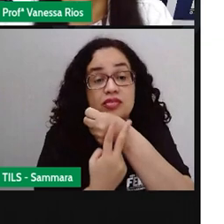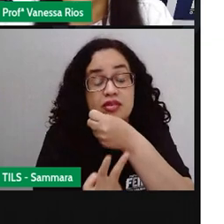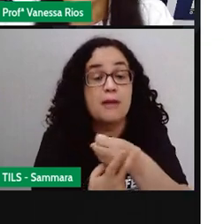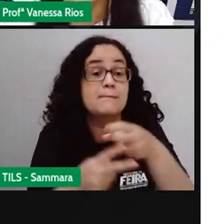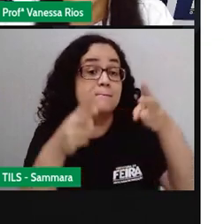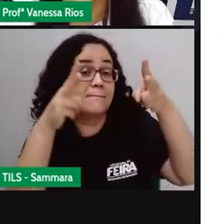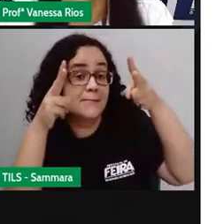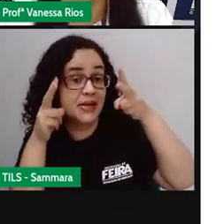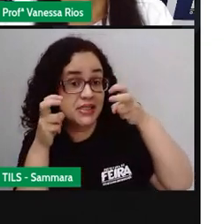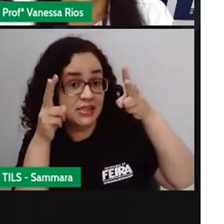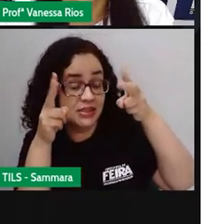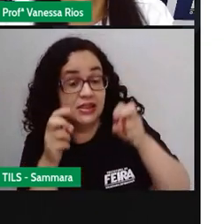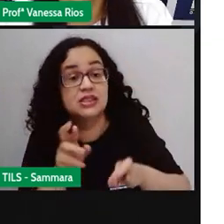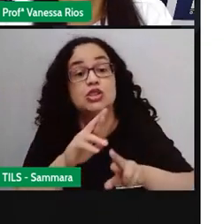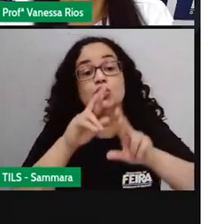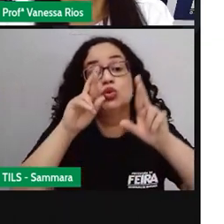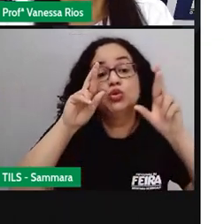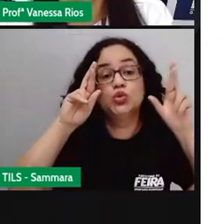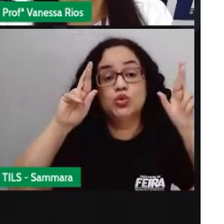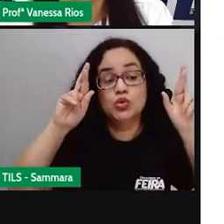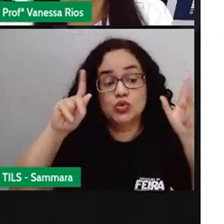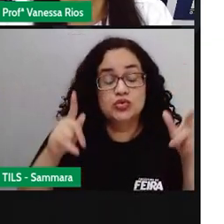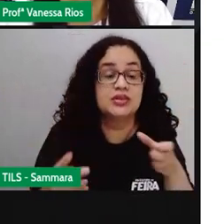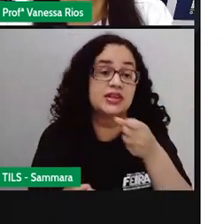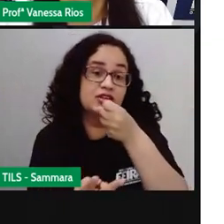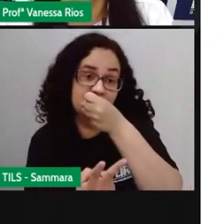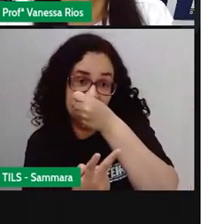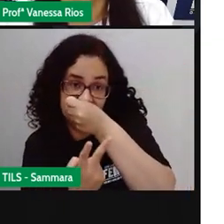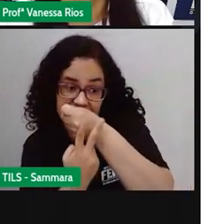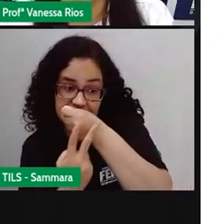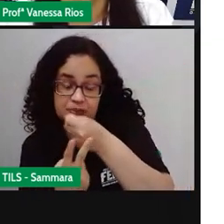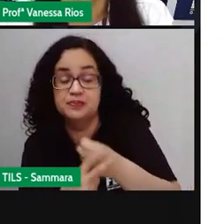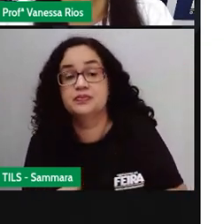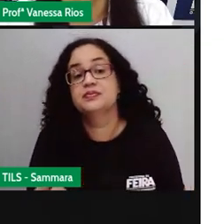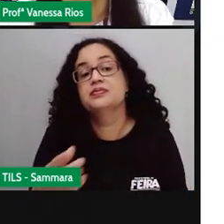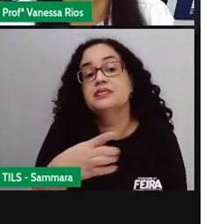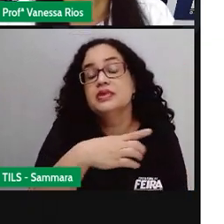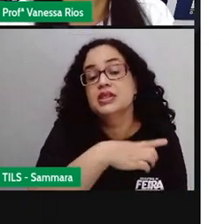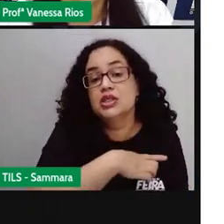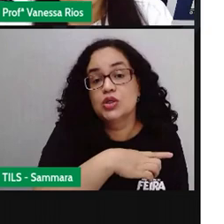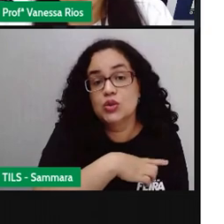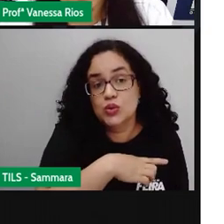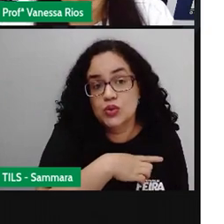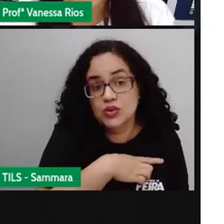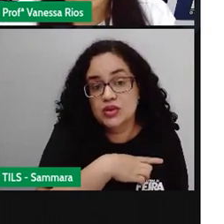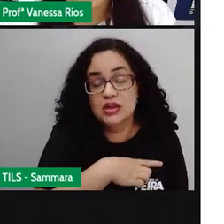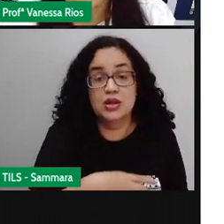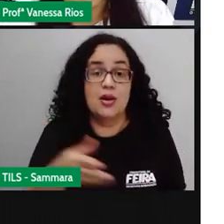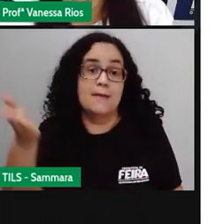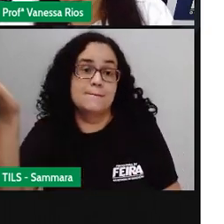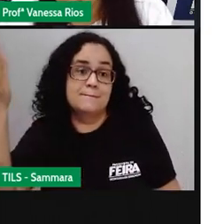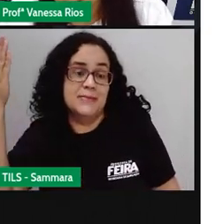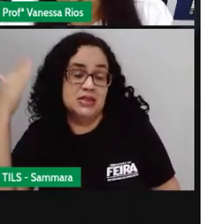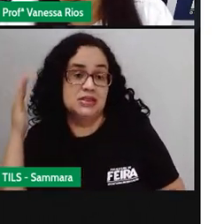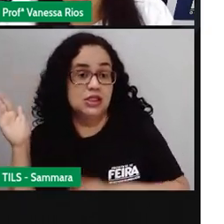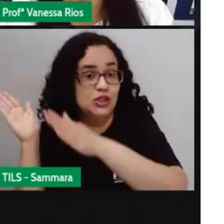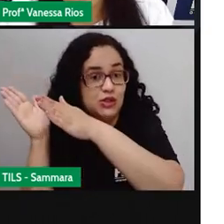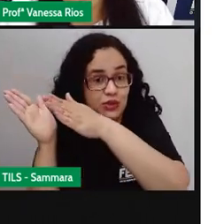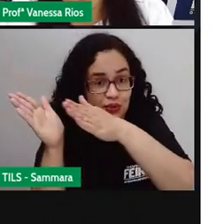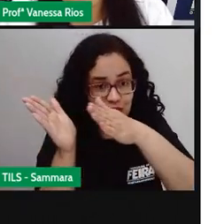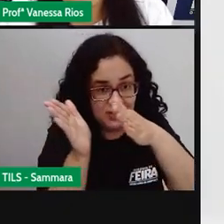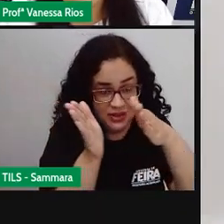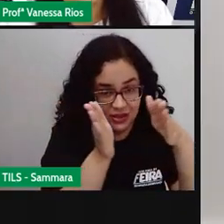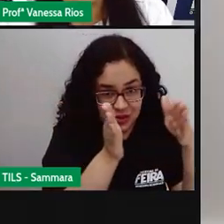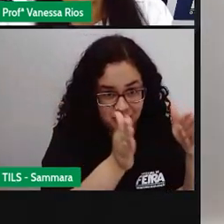percebendo, né, as diferenças quando esses verbos aparecem aí conjugados no passar do tempo aí, ó,